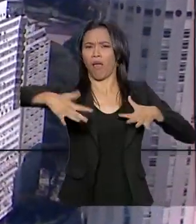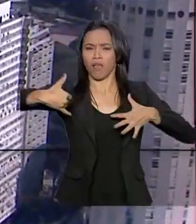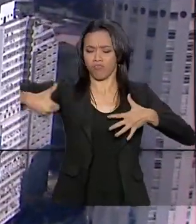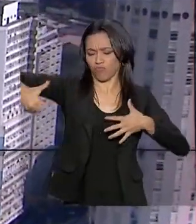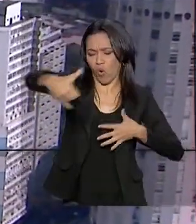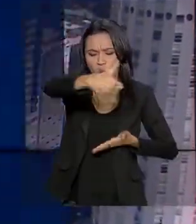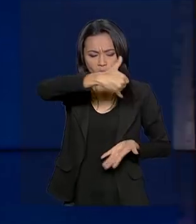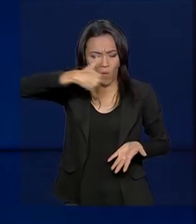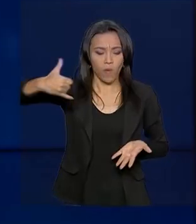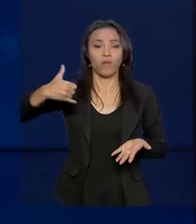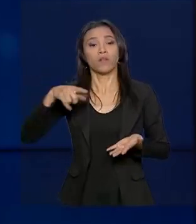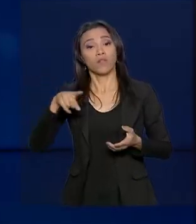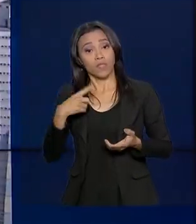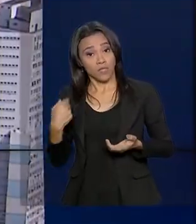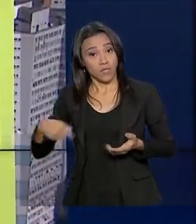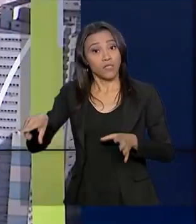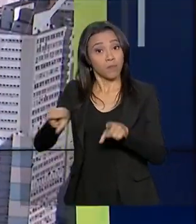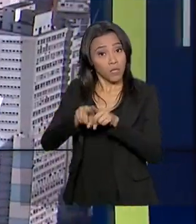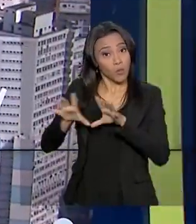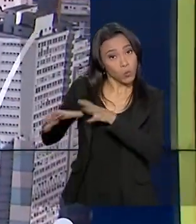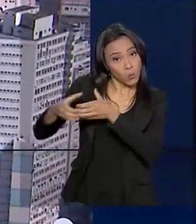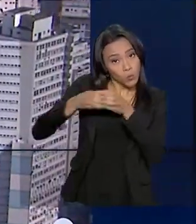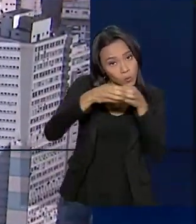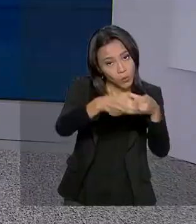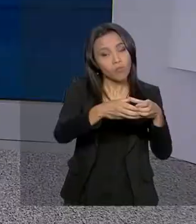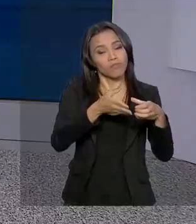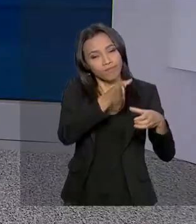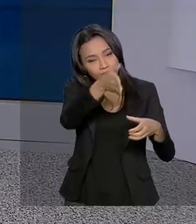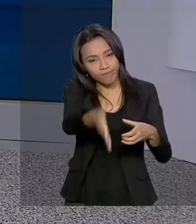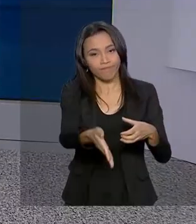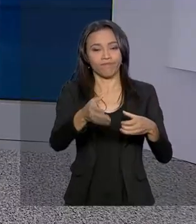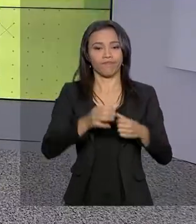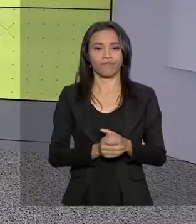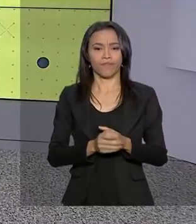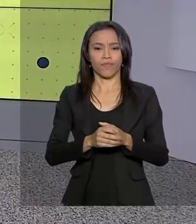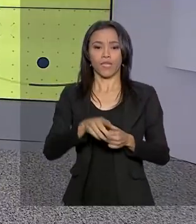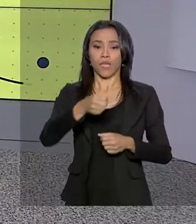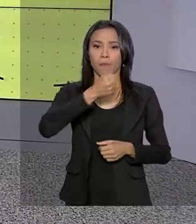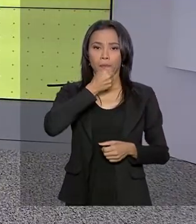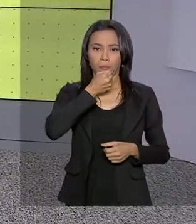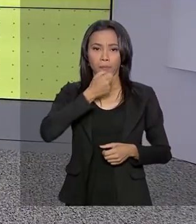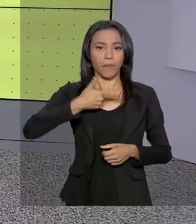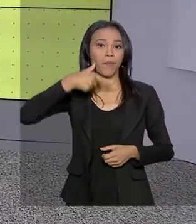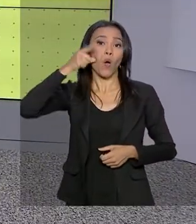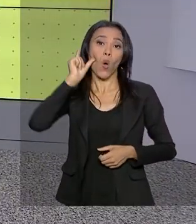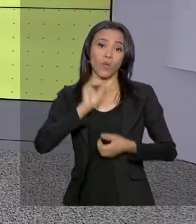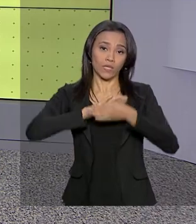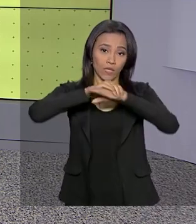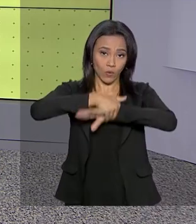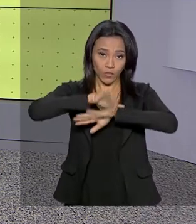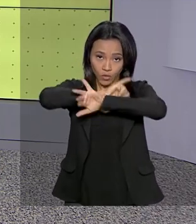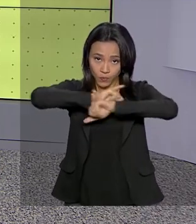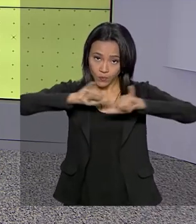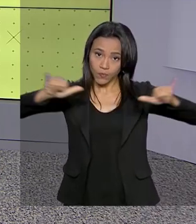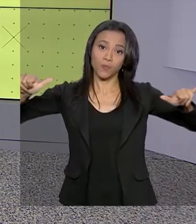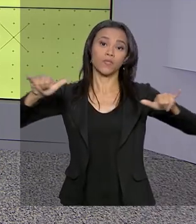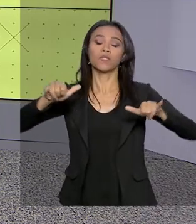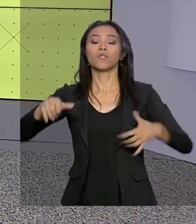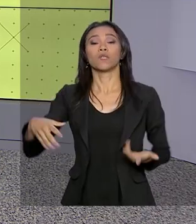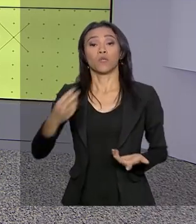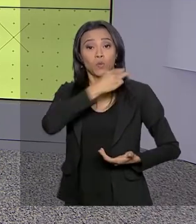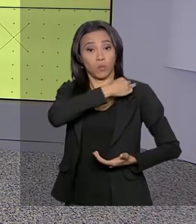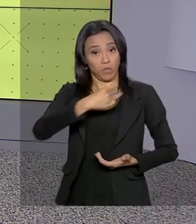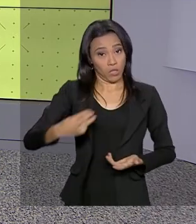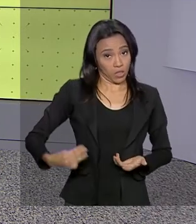Salles, e parlamentares fazem parte da comitiva. Em pronunciamento ontem à noite, em rede nacional de rádio e televisão,